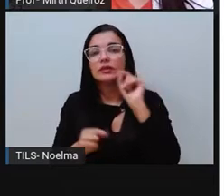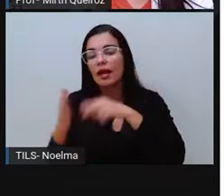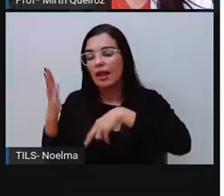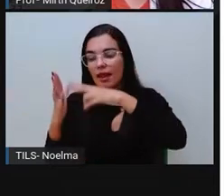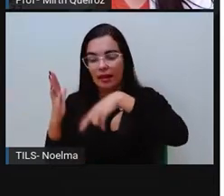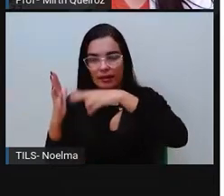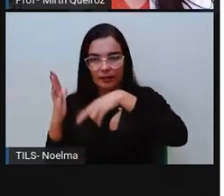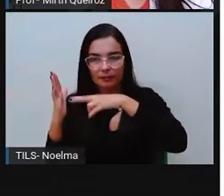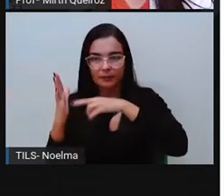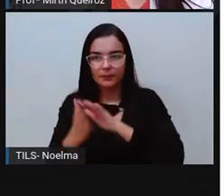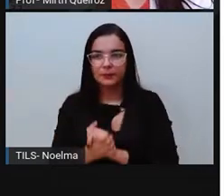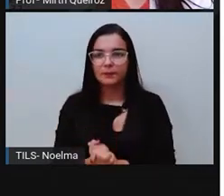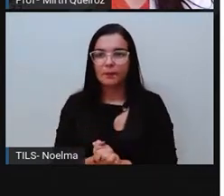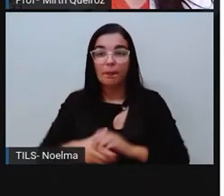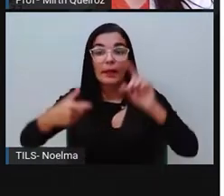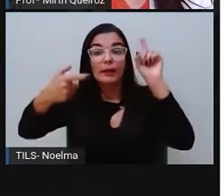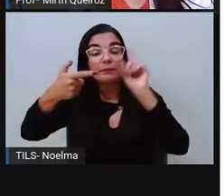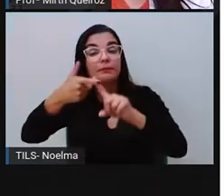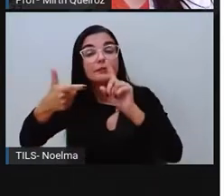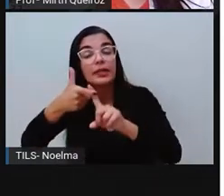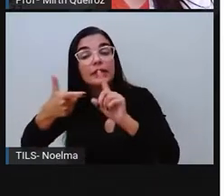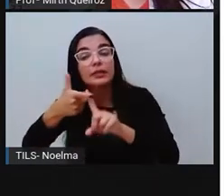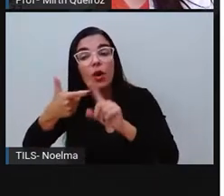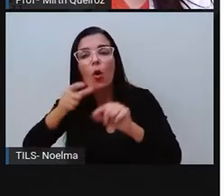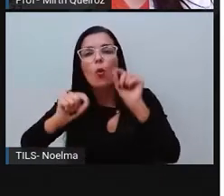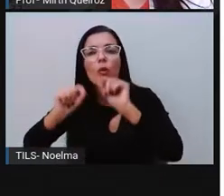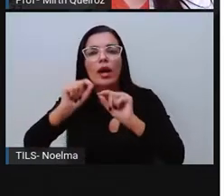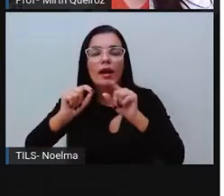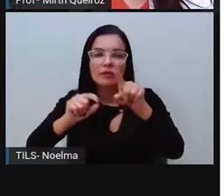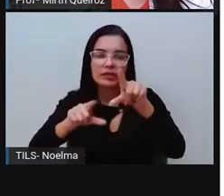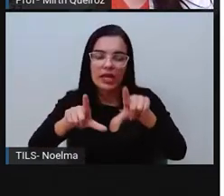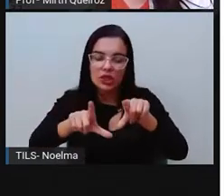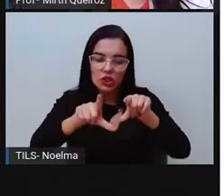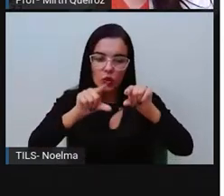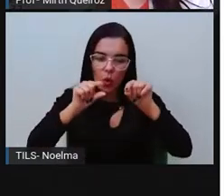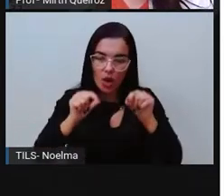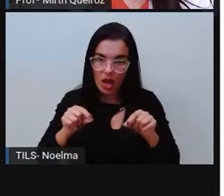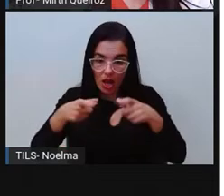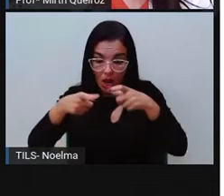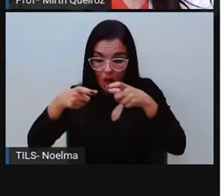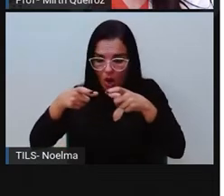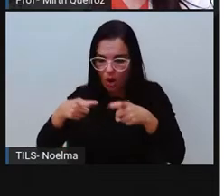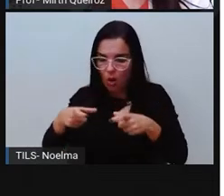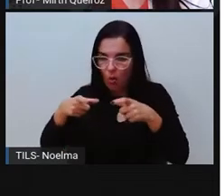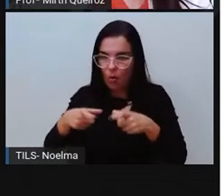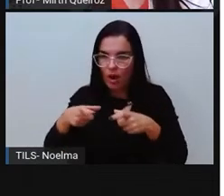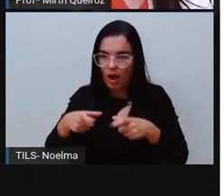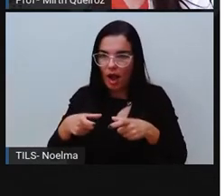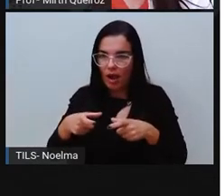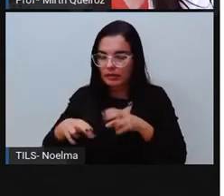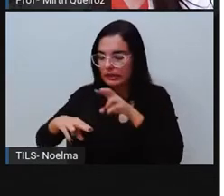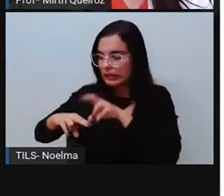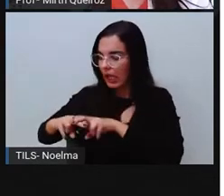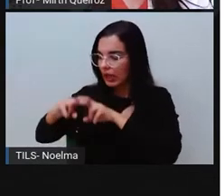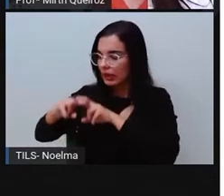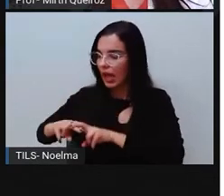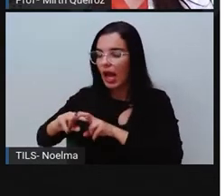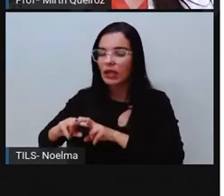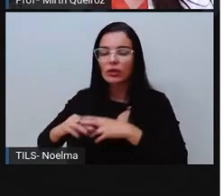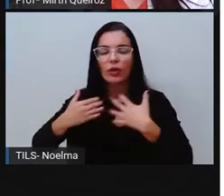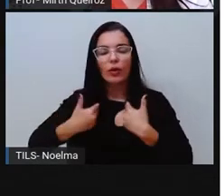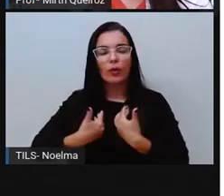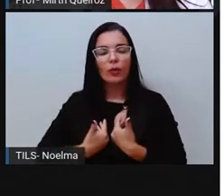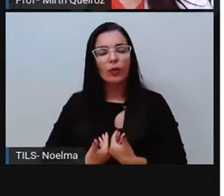segunda dica é escolher um lugar confortável e longe de distrações. Ninguém vai ler um livro